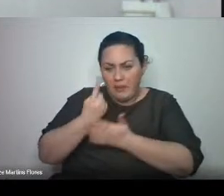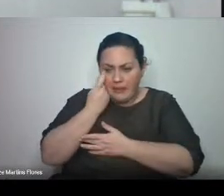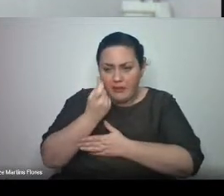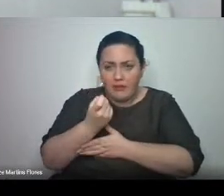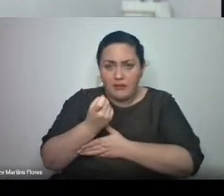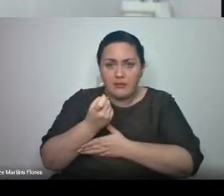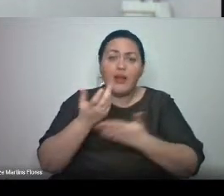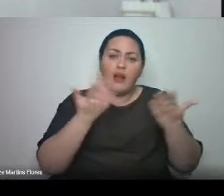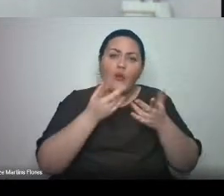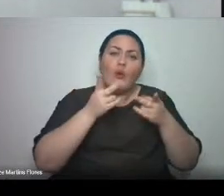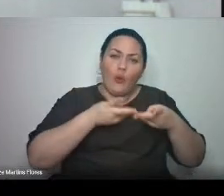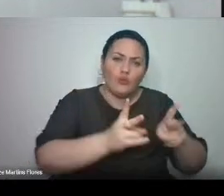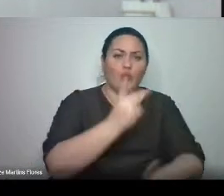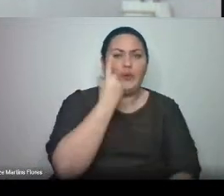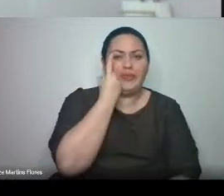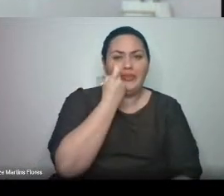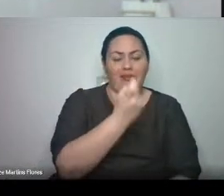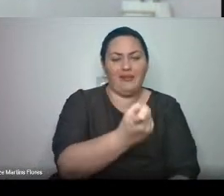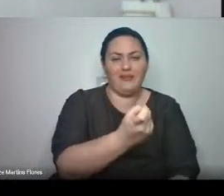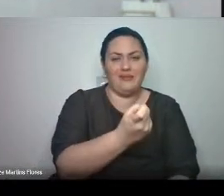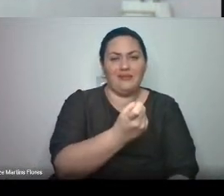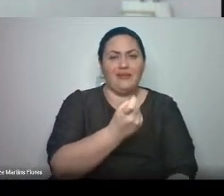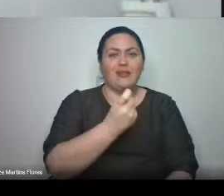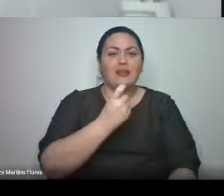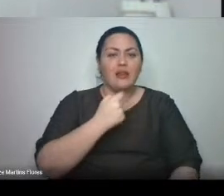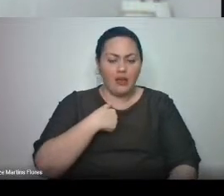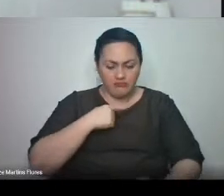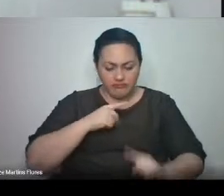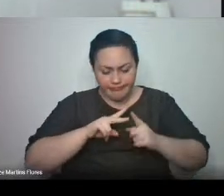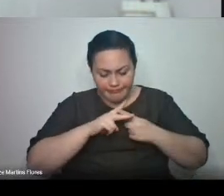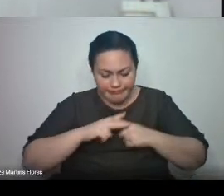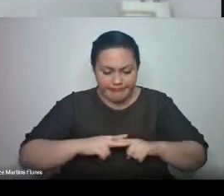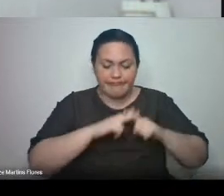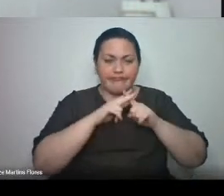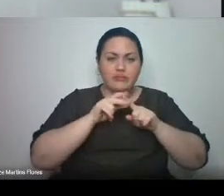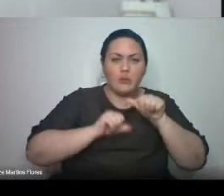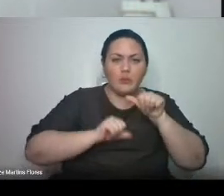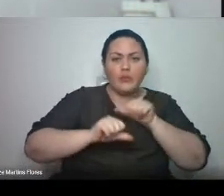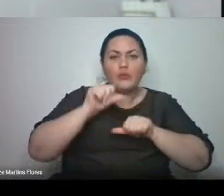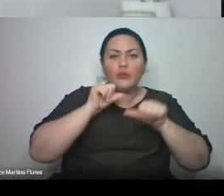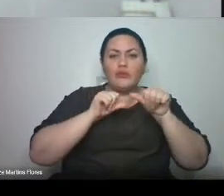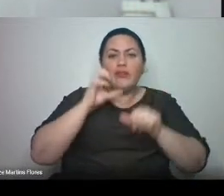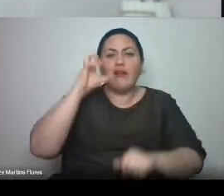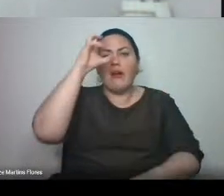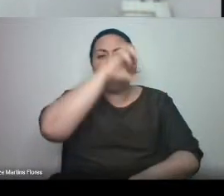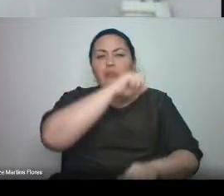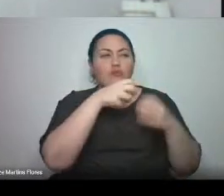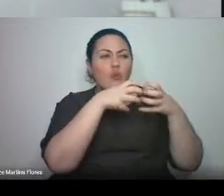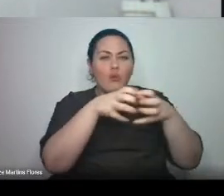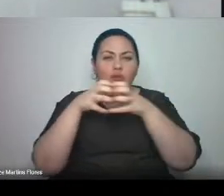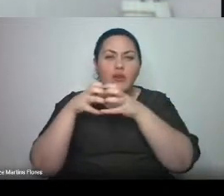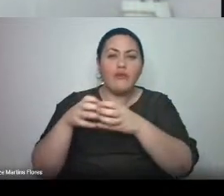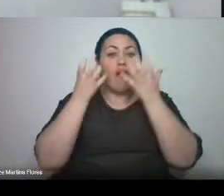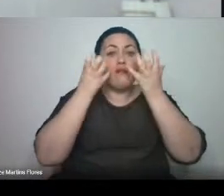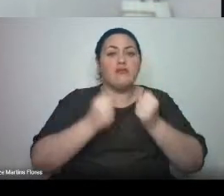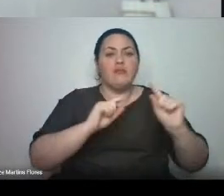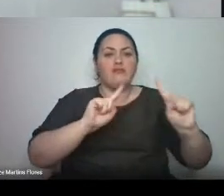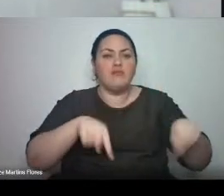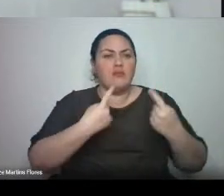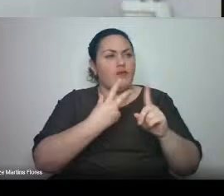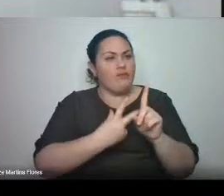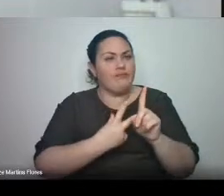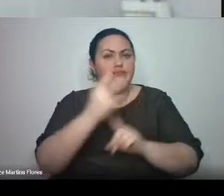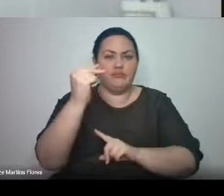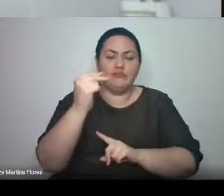-se, em aprender a conviver, em vencer desafios, em fazer a diferença, onde quer que vocês